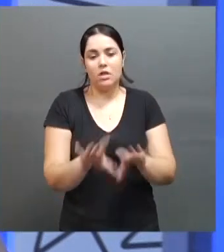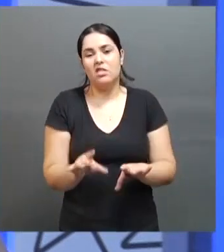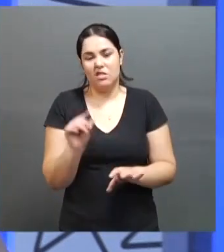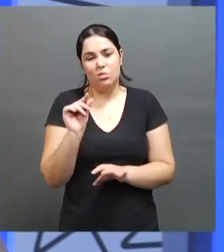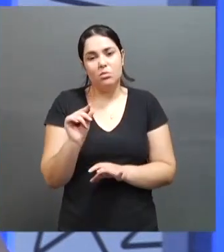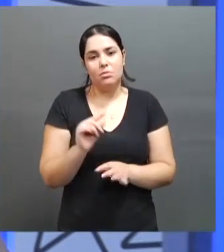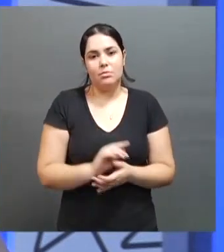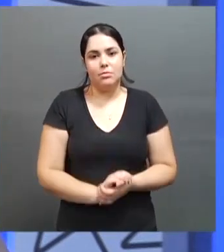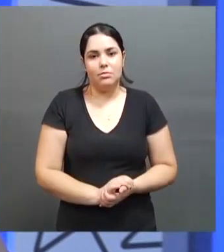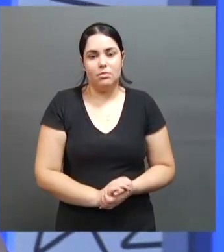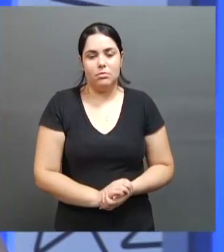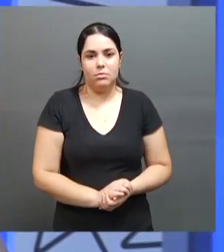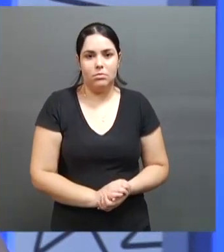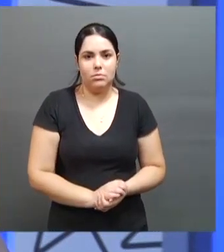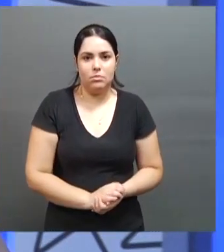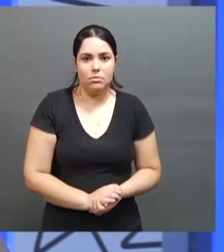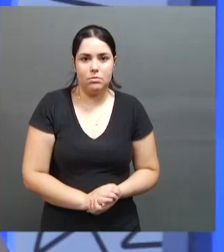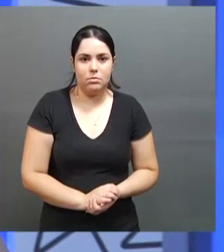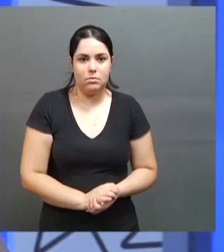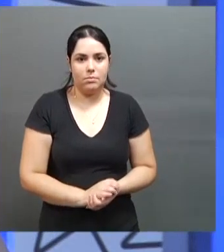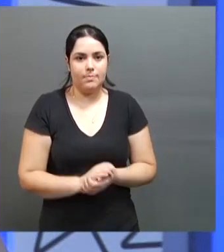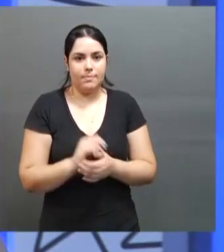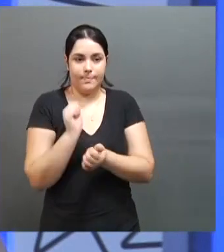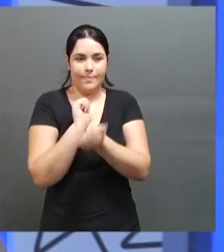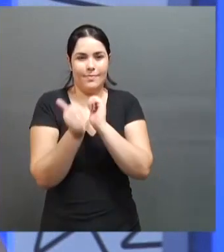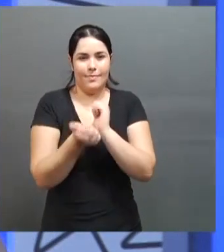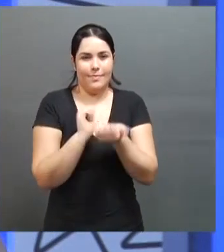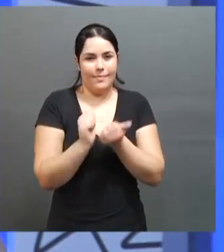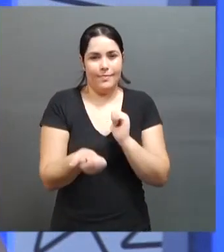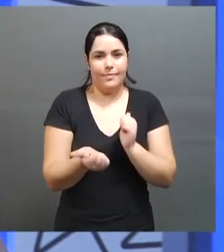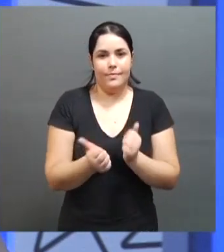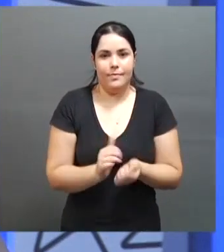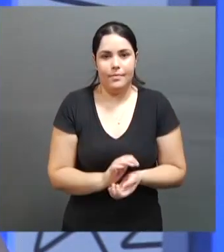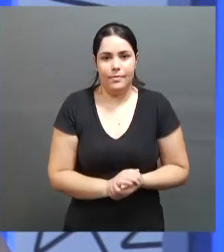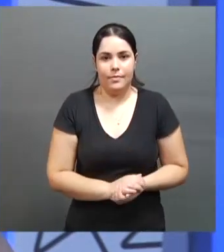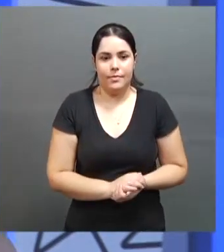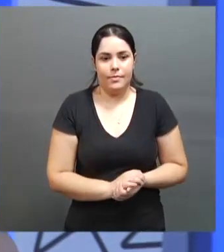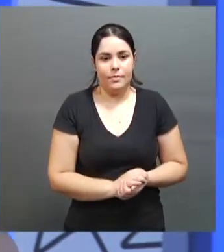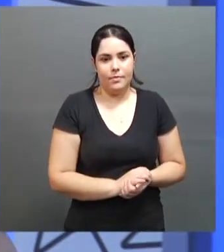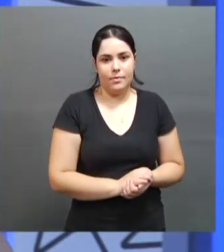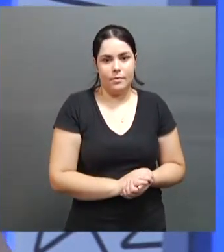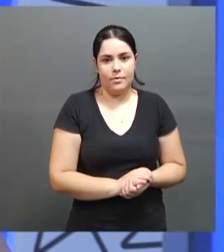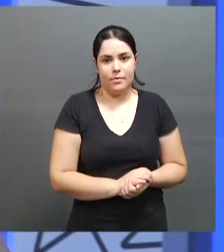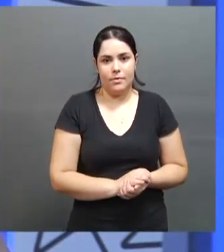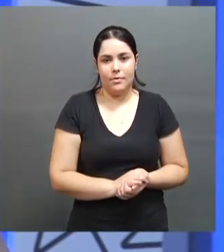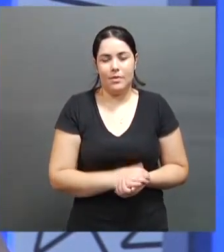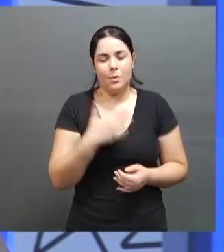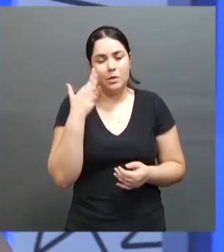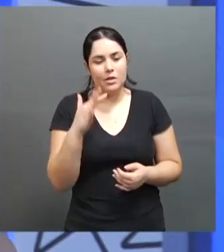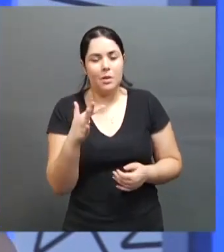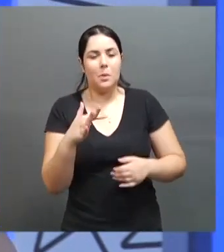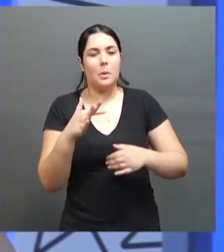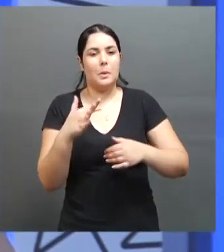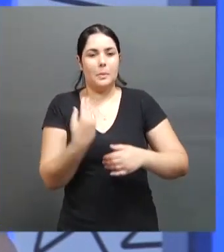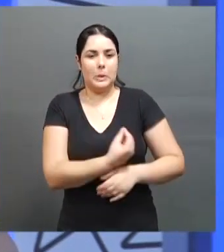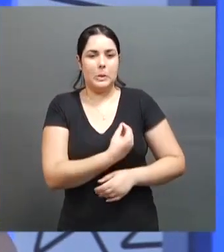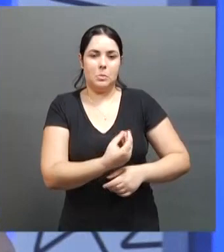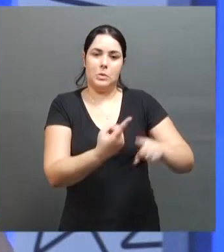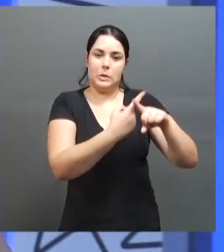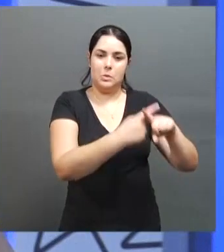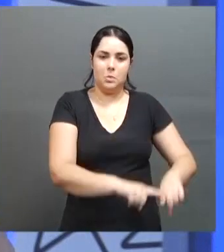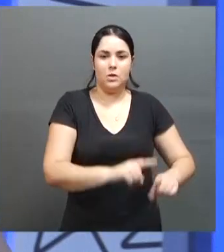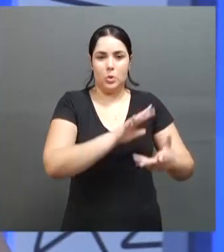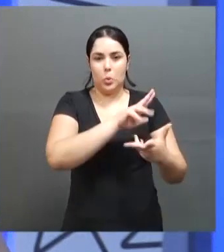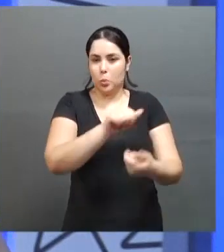do esporte a nível de imaginar, de participar de um campeonato mundial e outro,